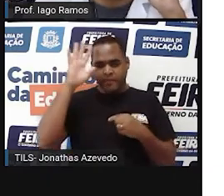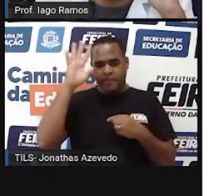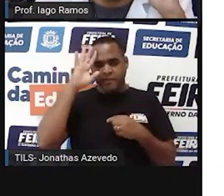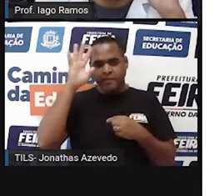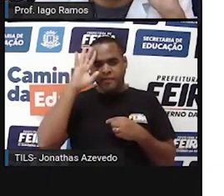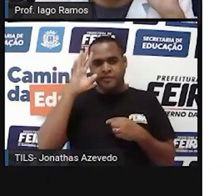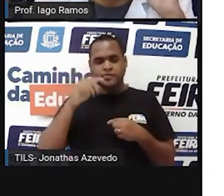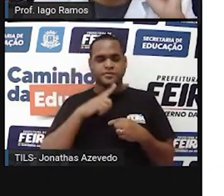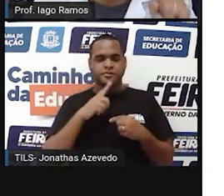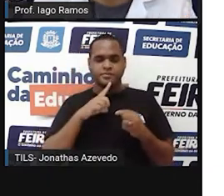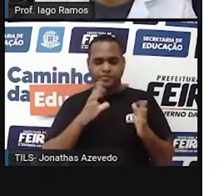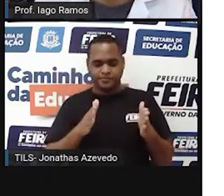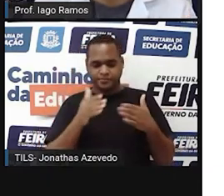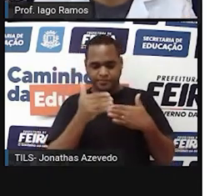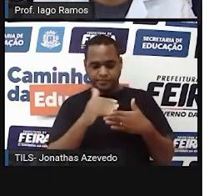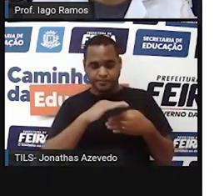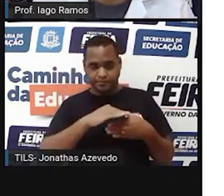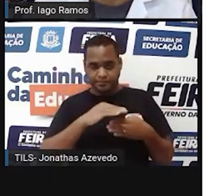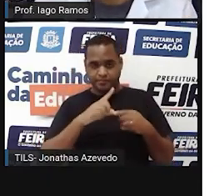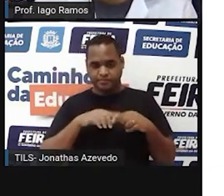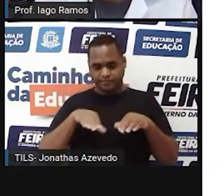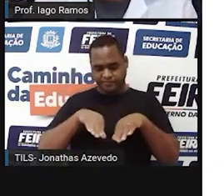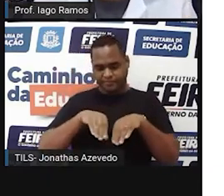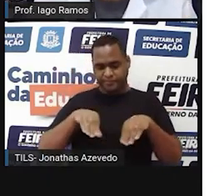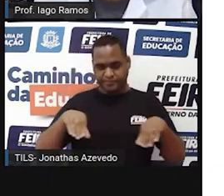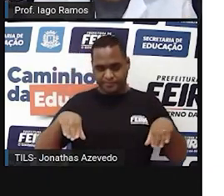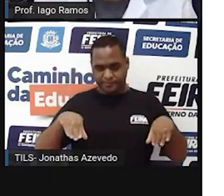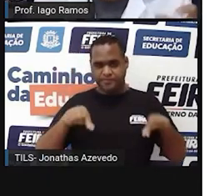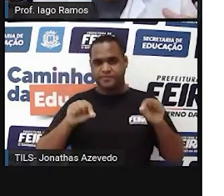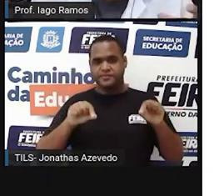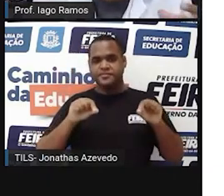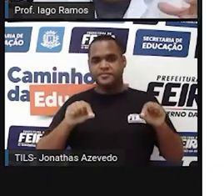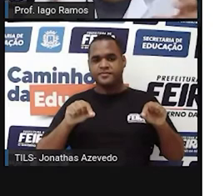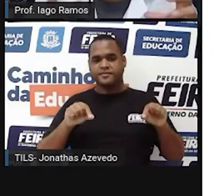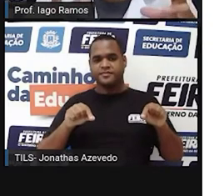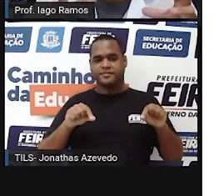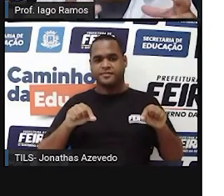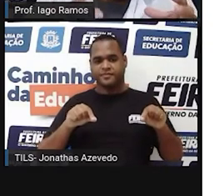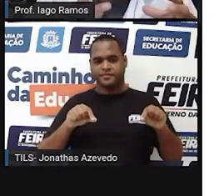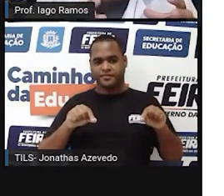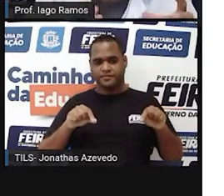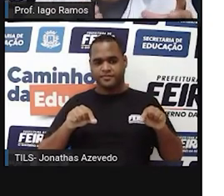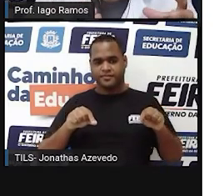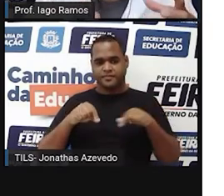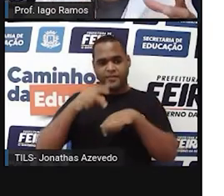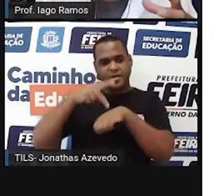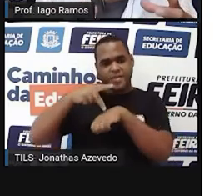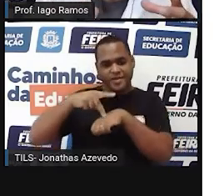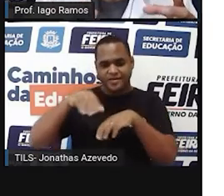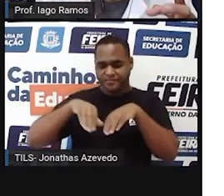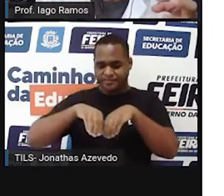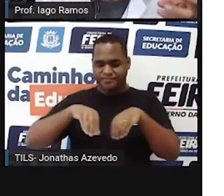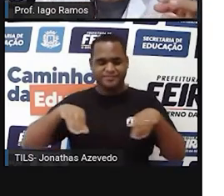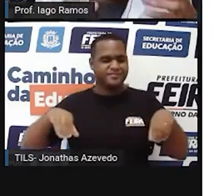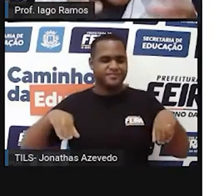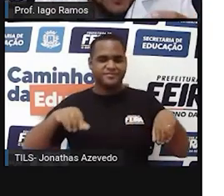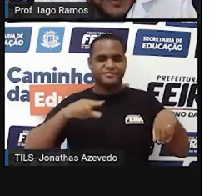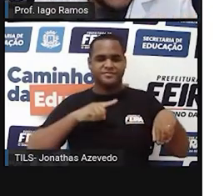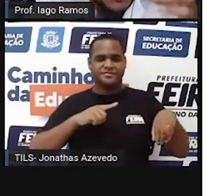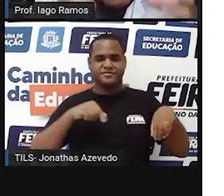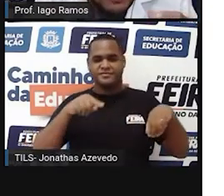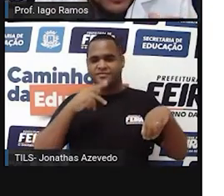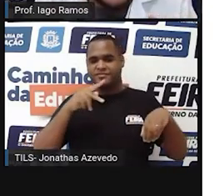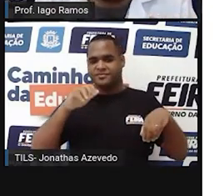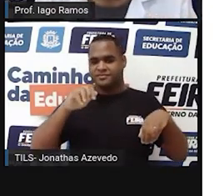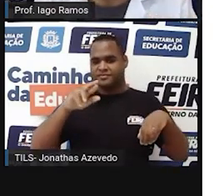formato. E de paralelepípedo, imagina uma pedra de calçamento, que a gente chama